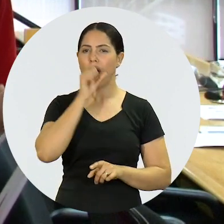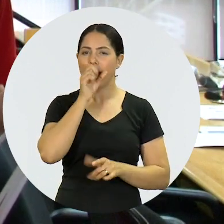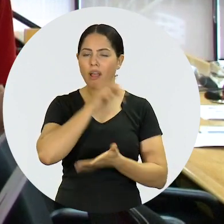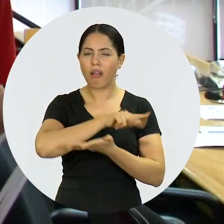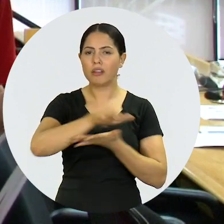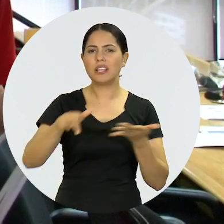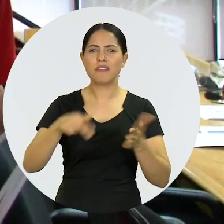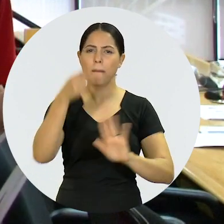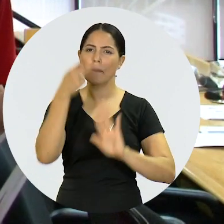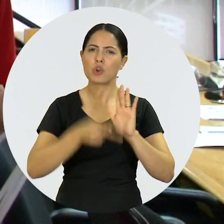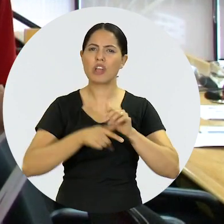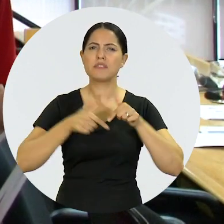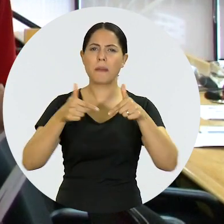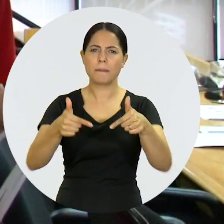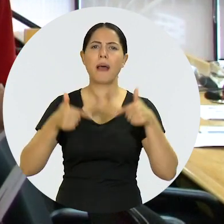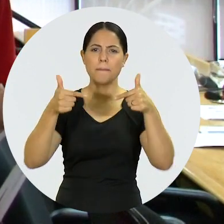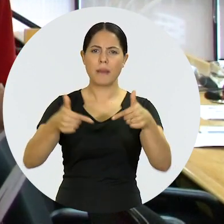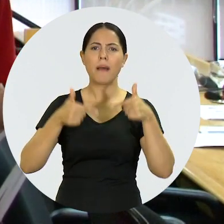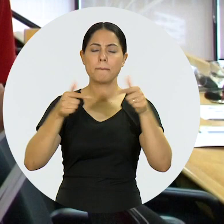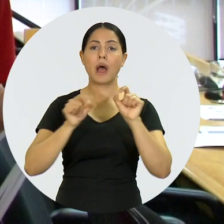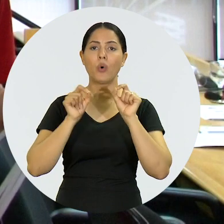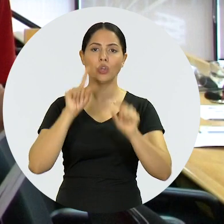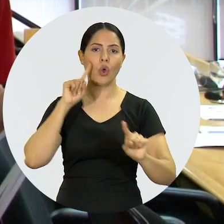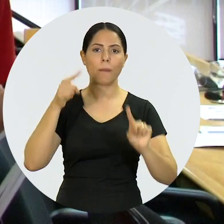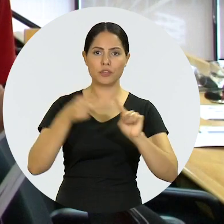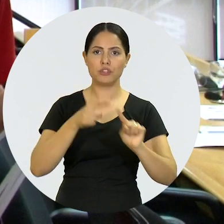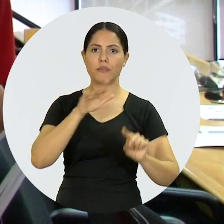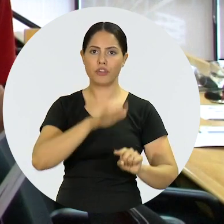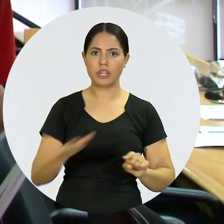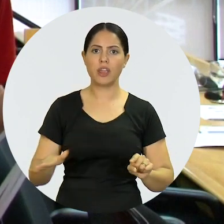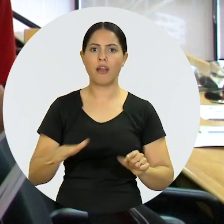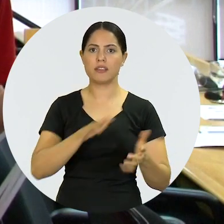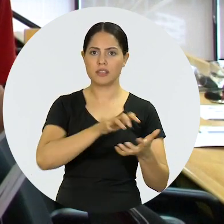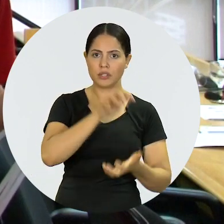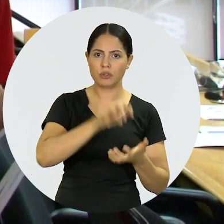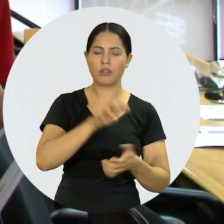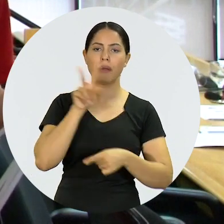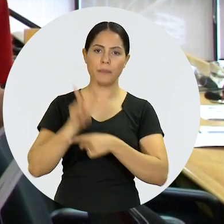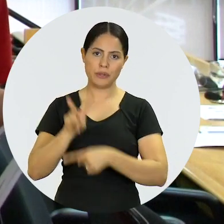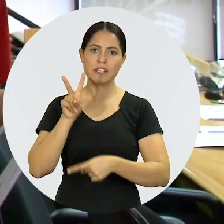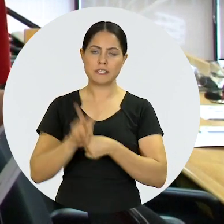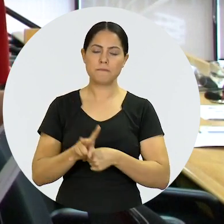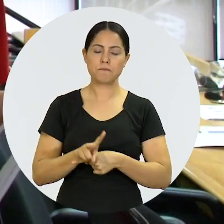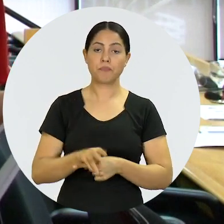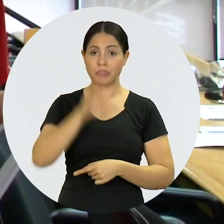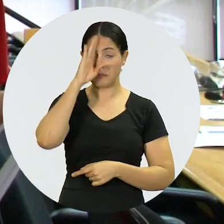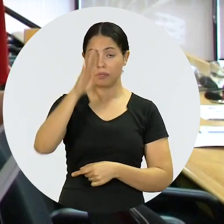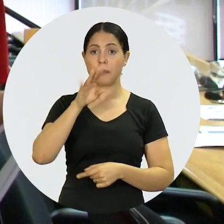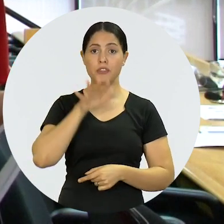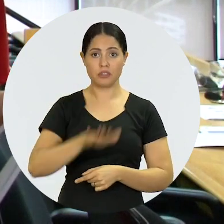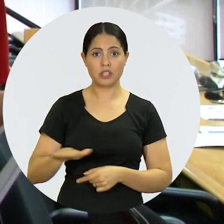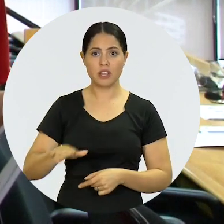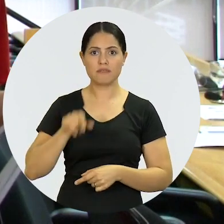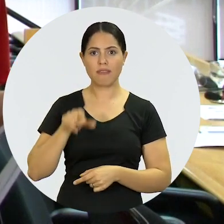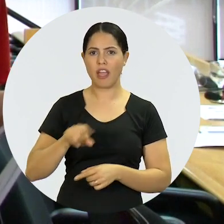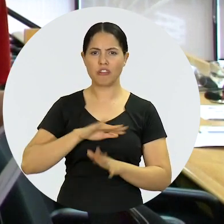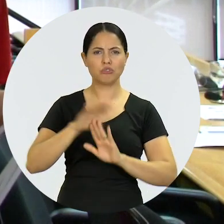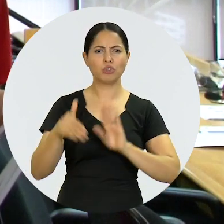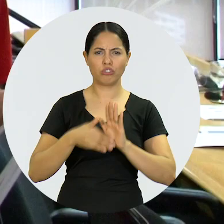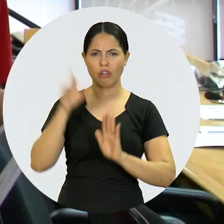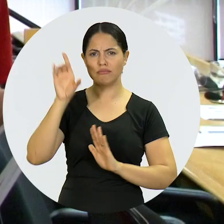outras, todas em que ressalta a defesa e a proteção integral da criança, que deve ter